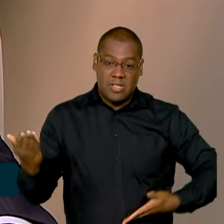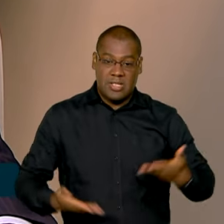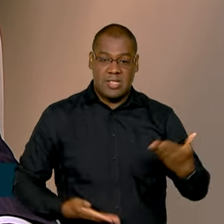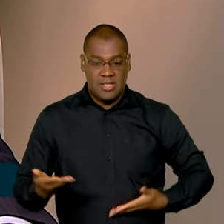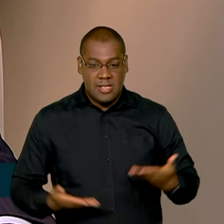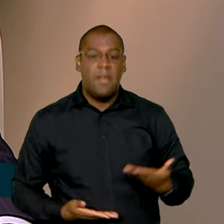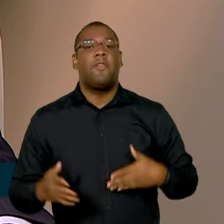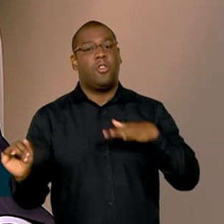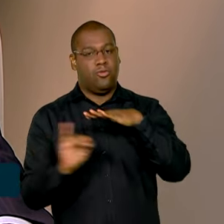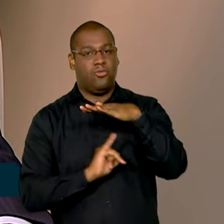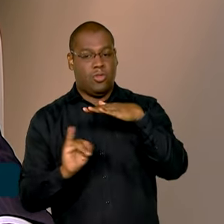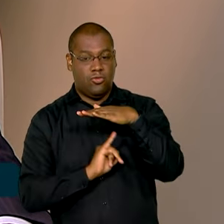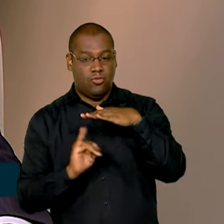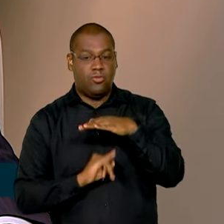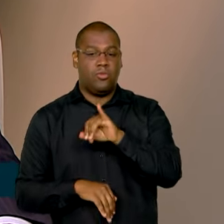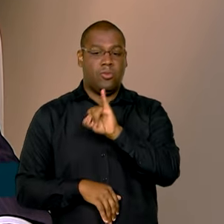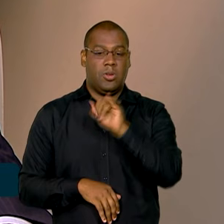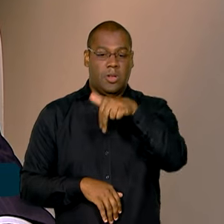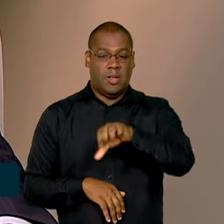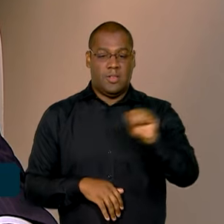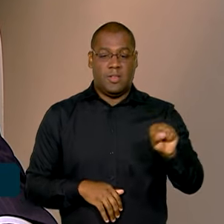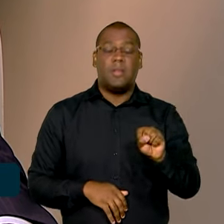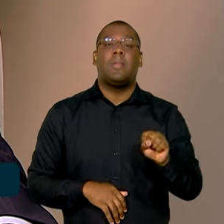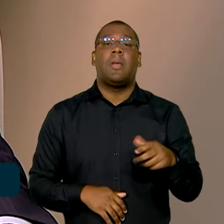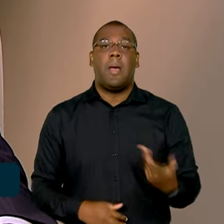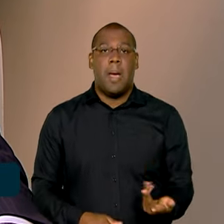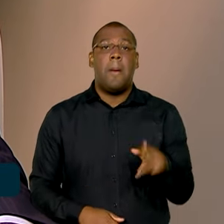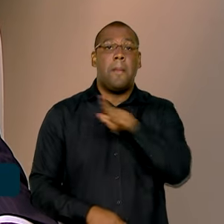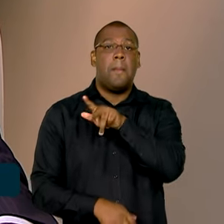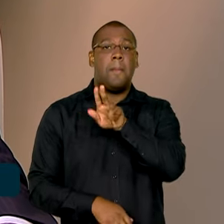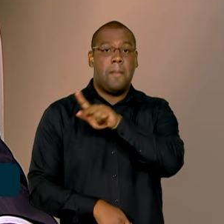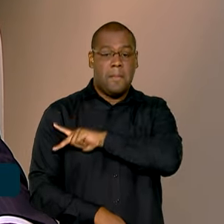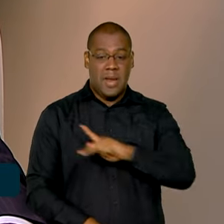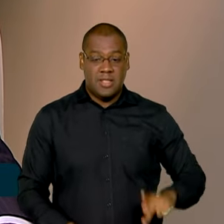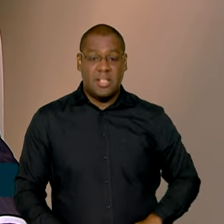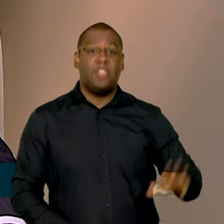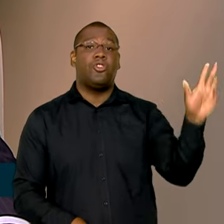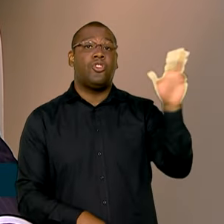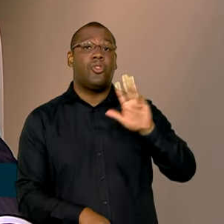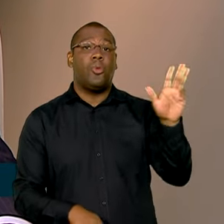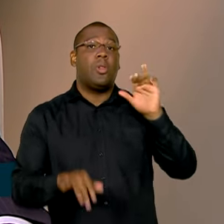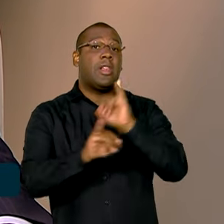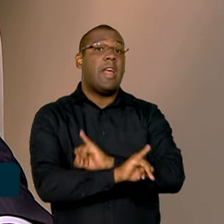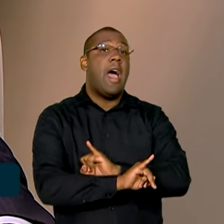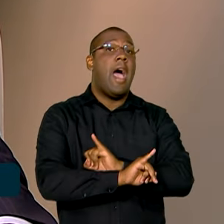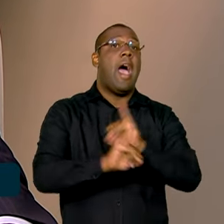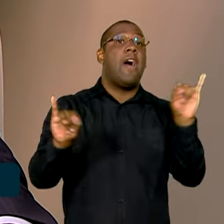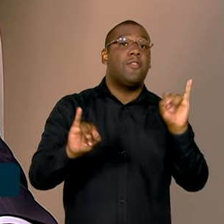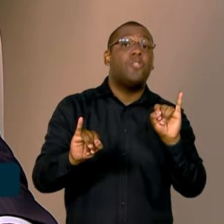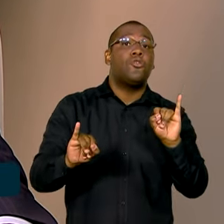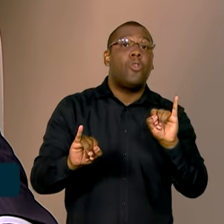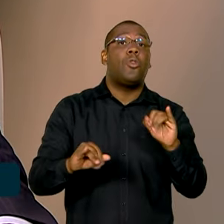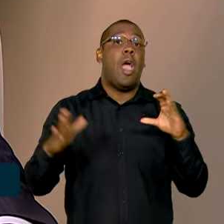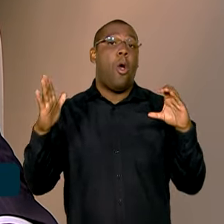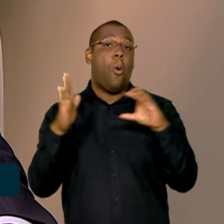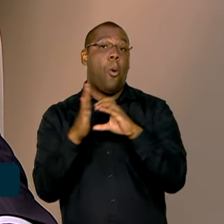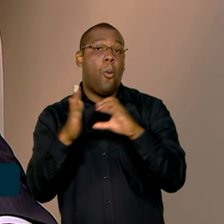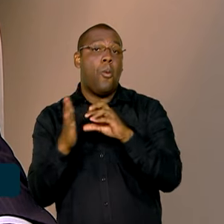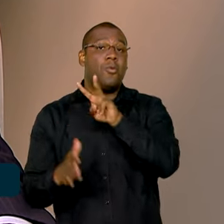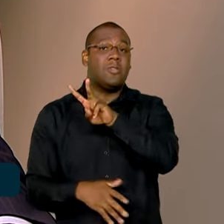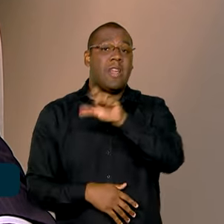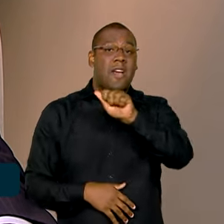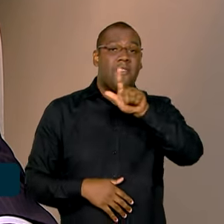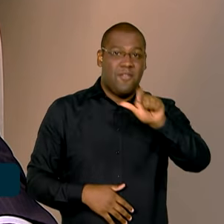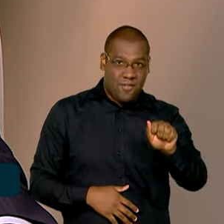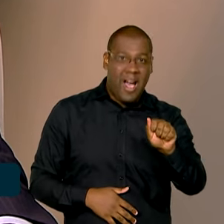no ponto de equilíbrio. O presidente Lula autorizou mil candidatos que, ano passado, ingressaram nos quadros da INSS. Foram